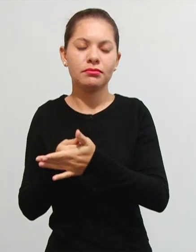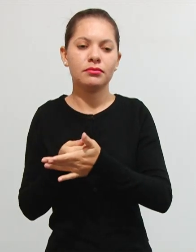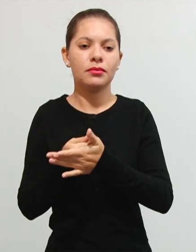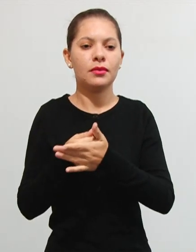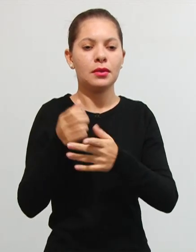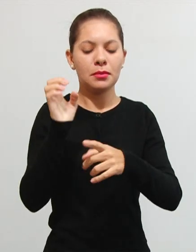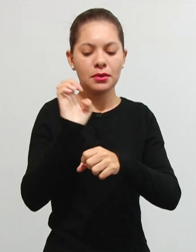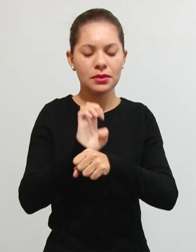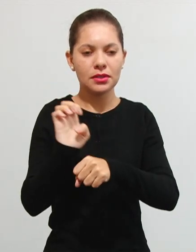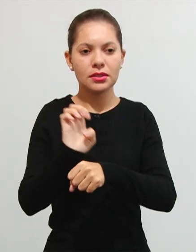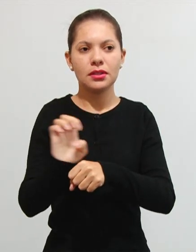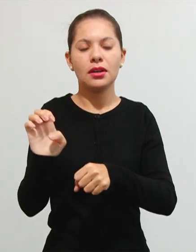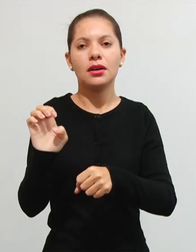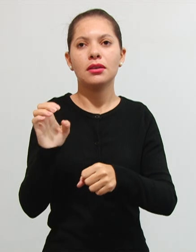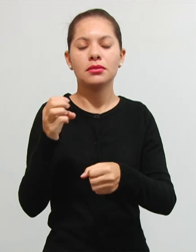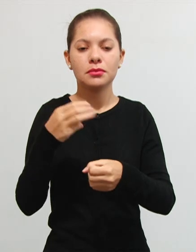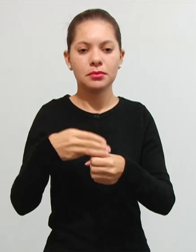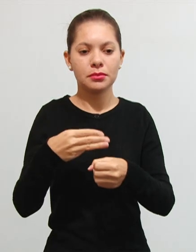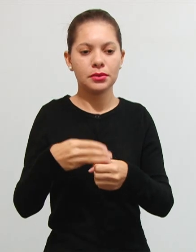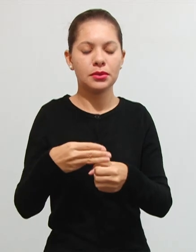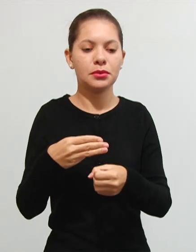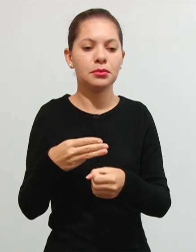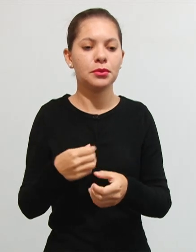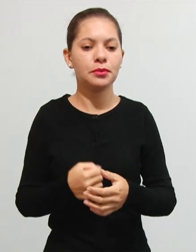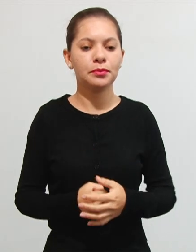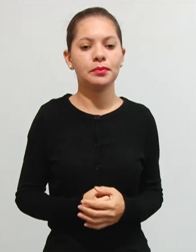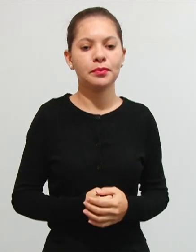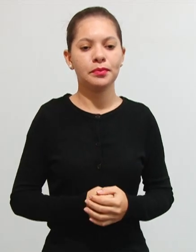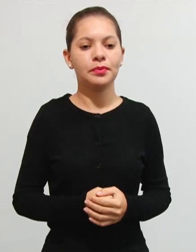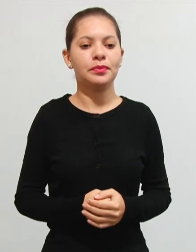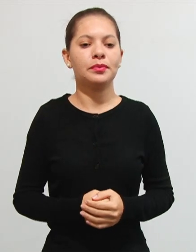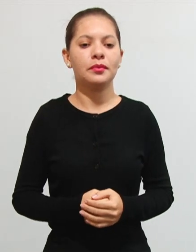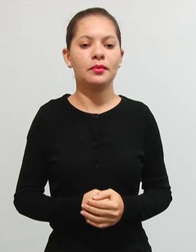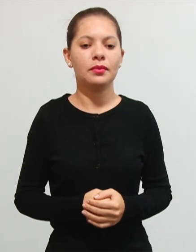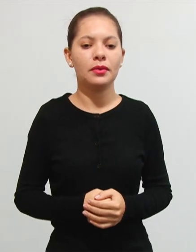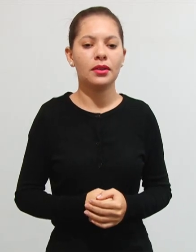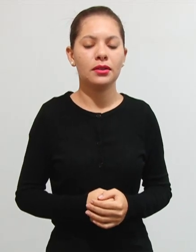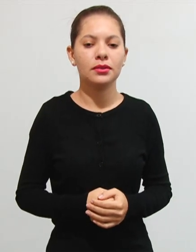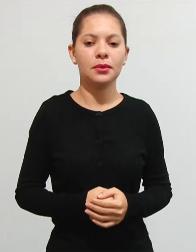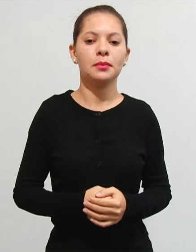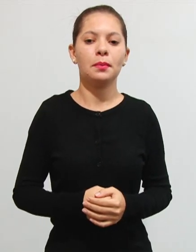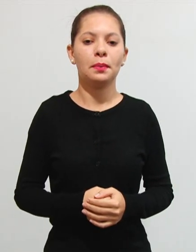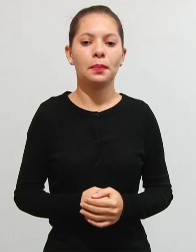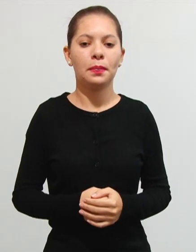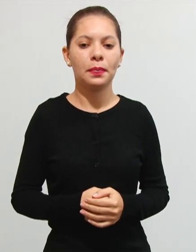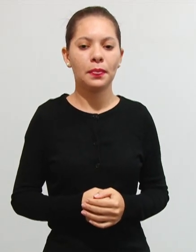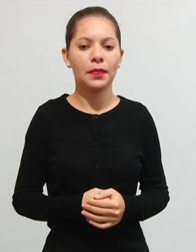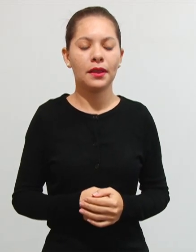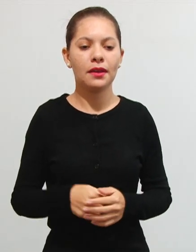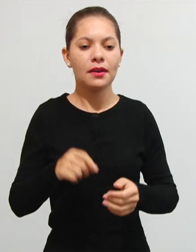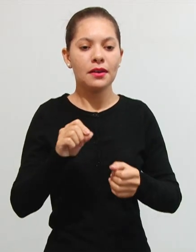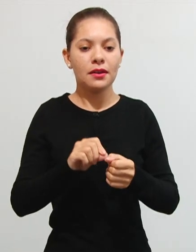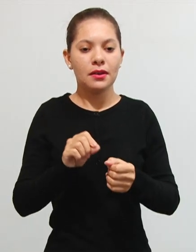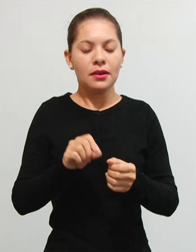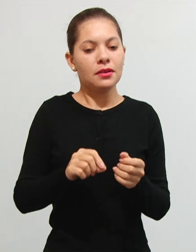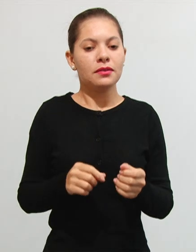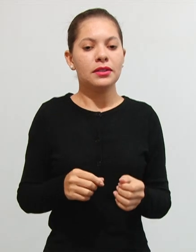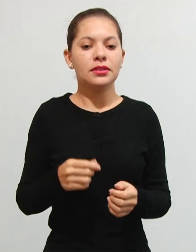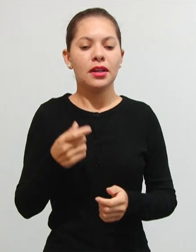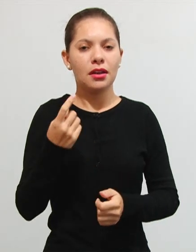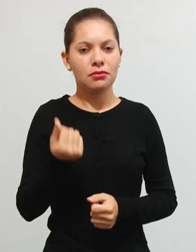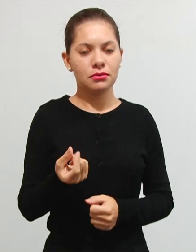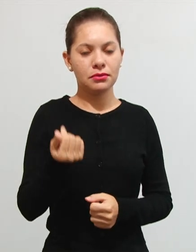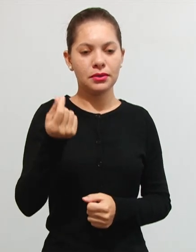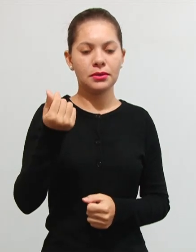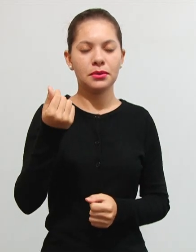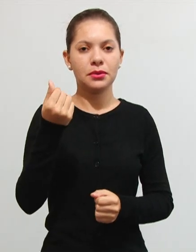pelo Distrito Federal e pelos Municípios no âmbito de suas respectivas atribuições é instituída para fazer face ao custo de obras